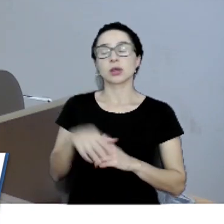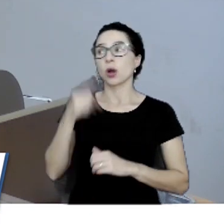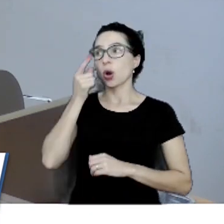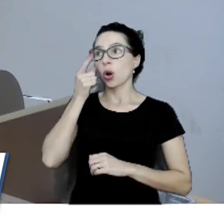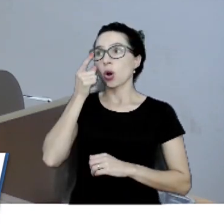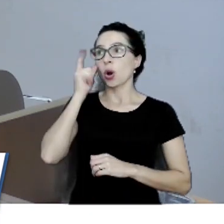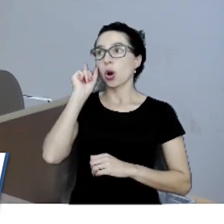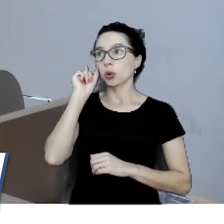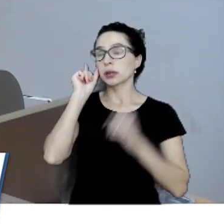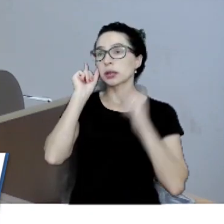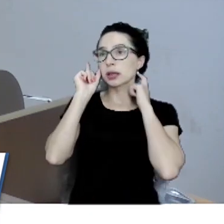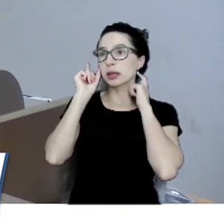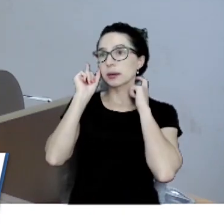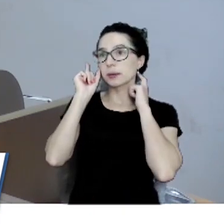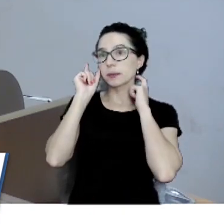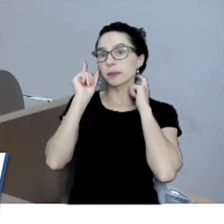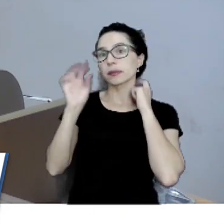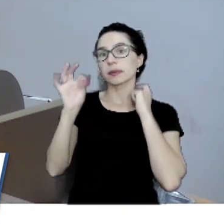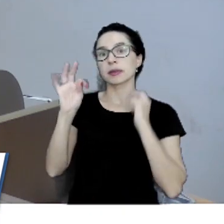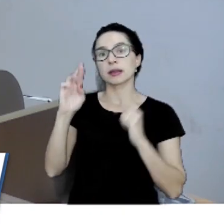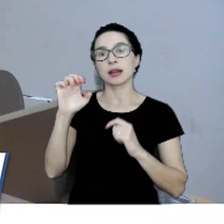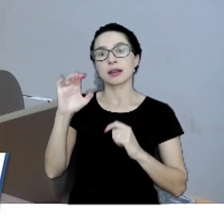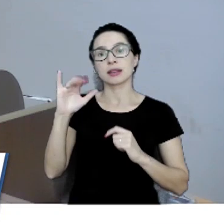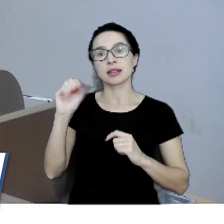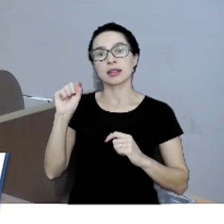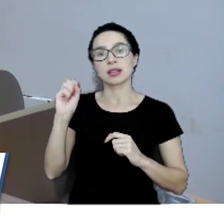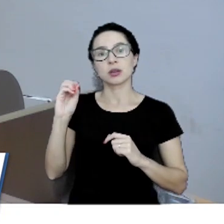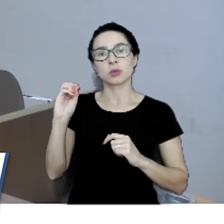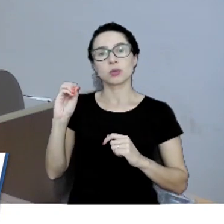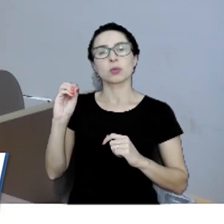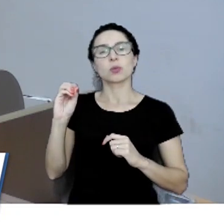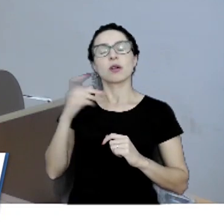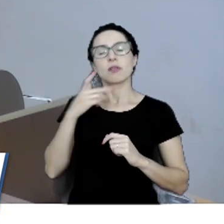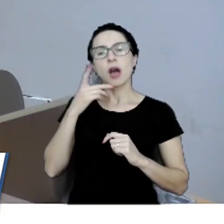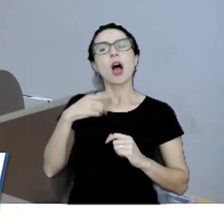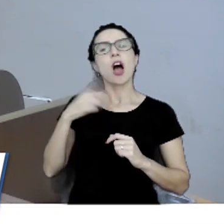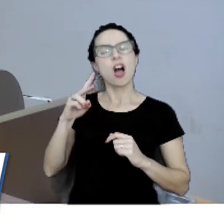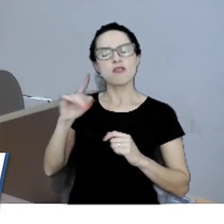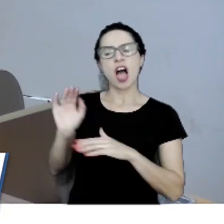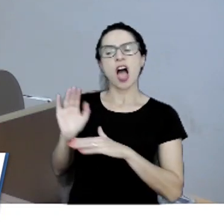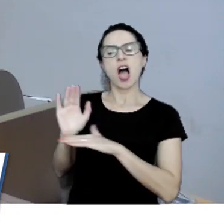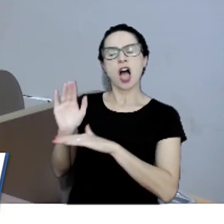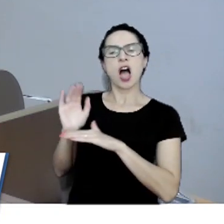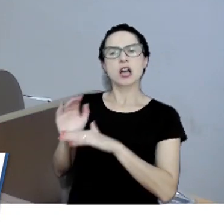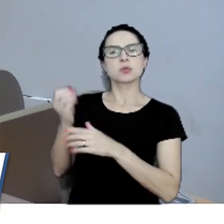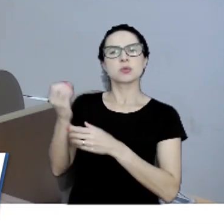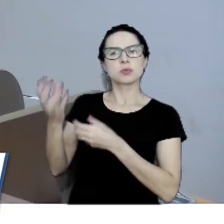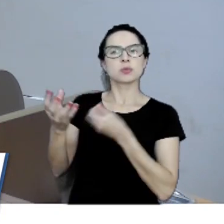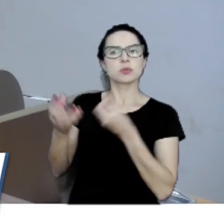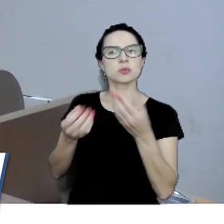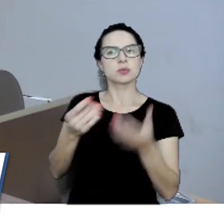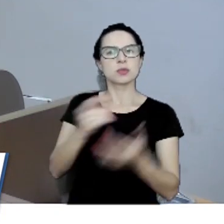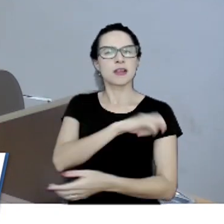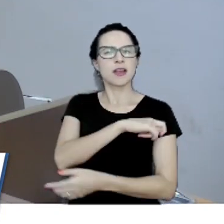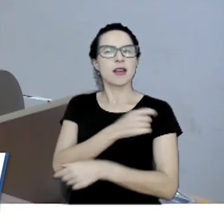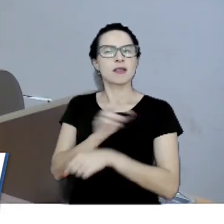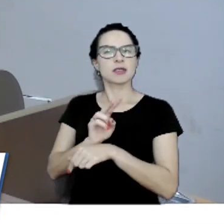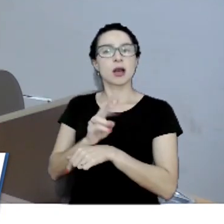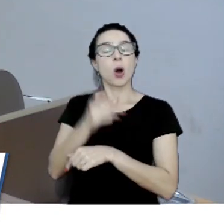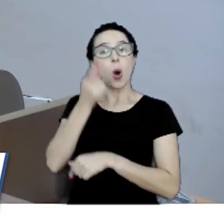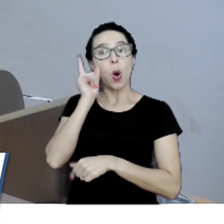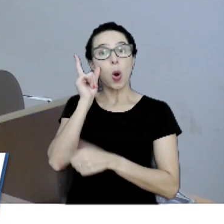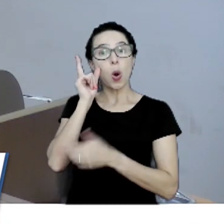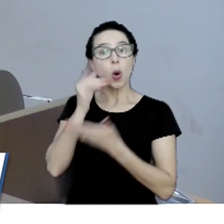o Tercísio falou que ia fazer vários benefícios fiscais e ontem ele começou a fazer isso.